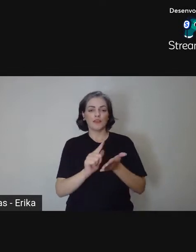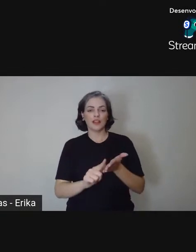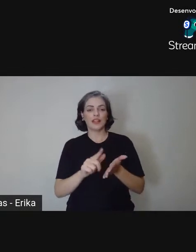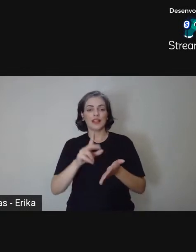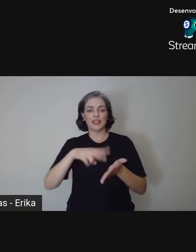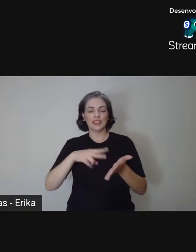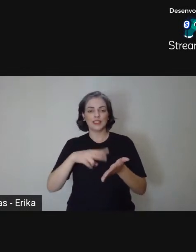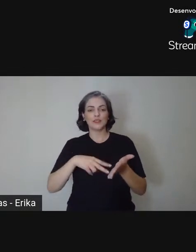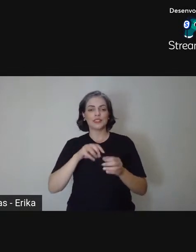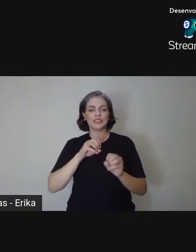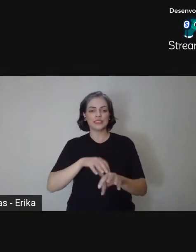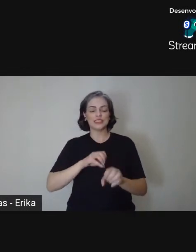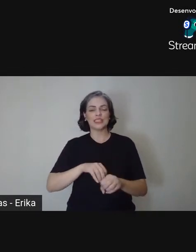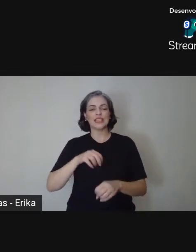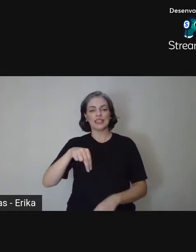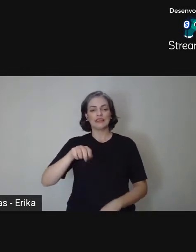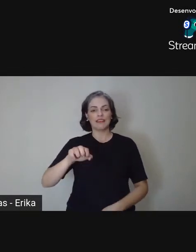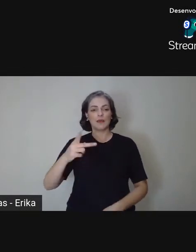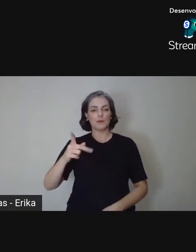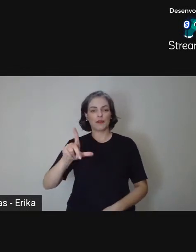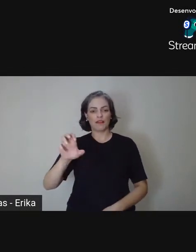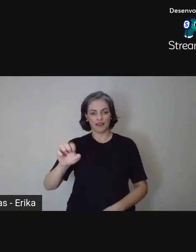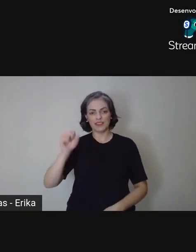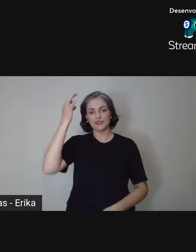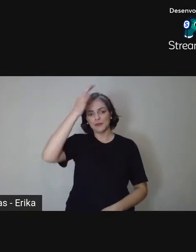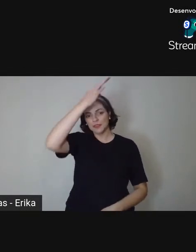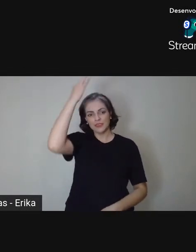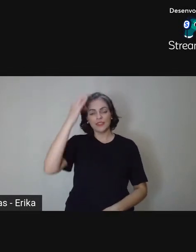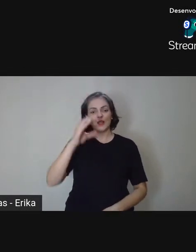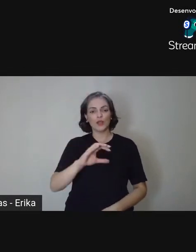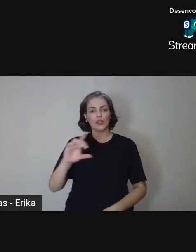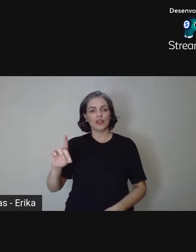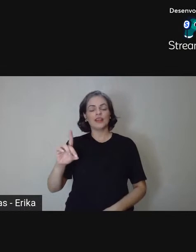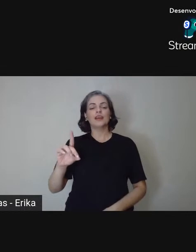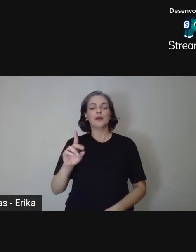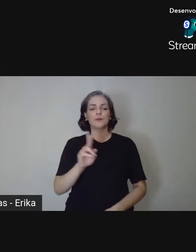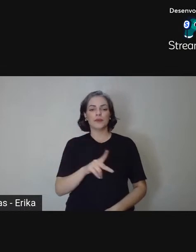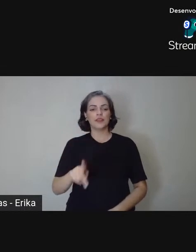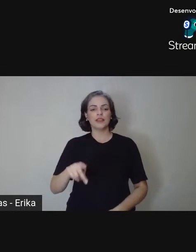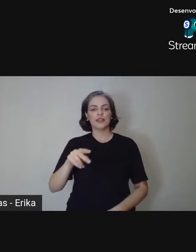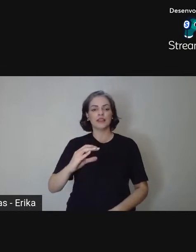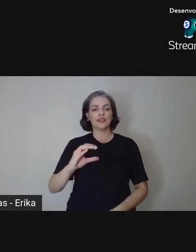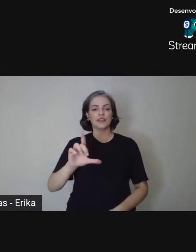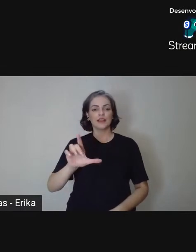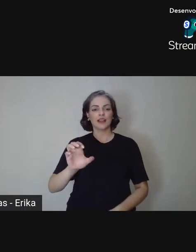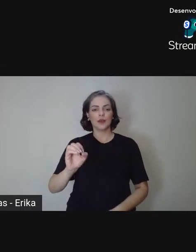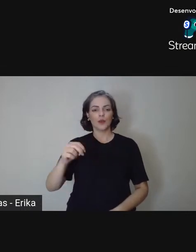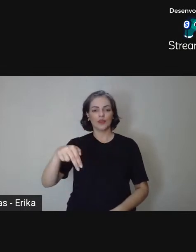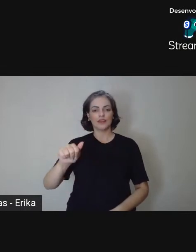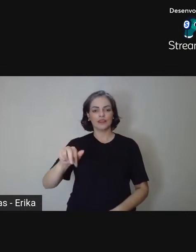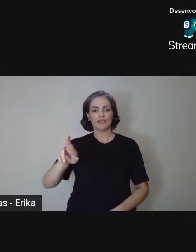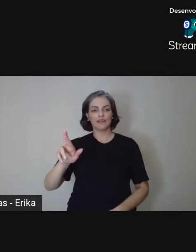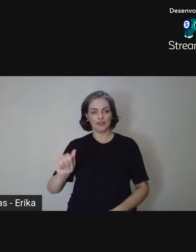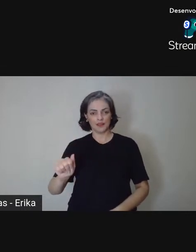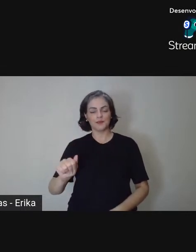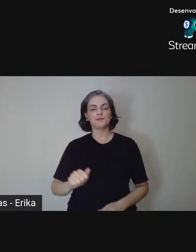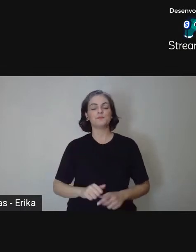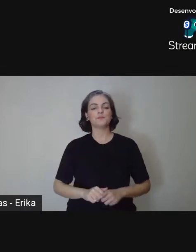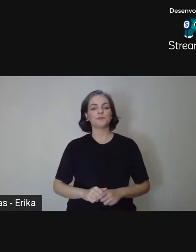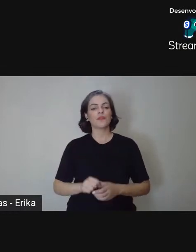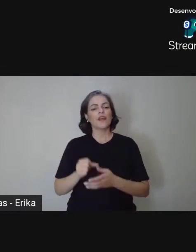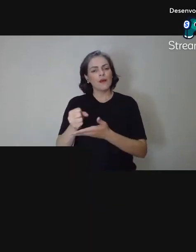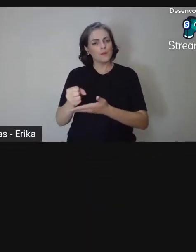do Espírito Santo, NEPARES, coordenado pela professora Cleonada Schwarz, também nos